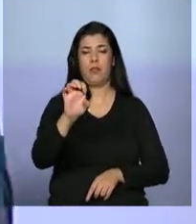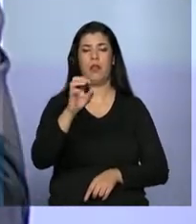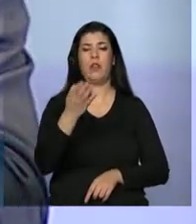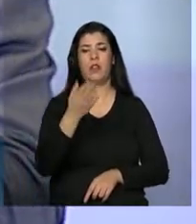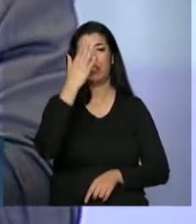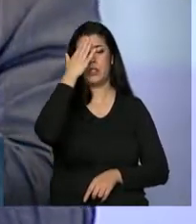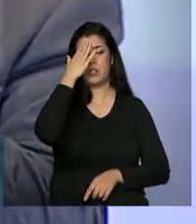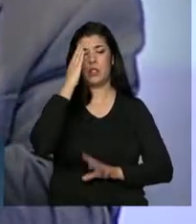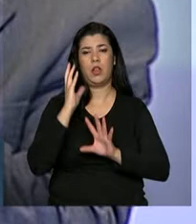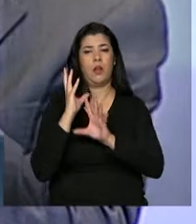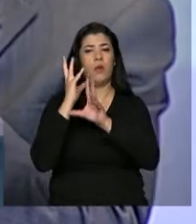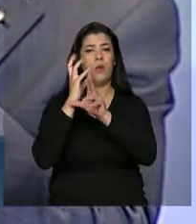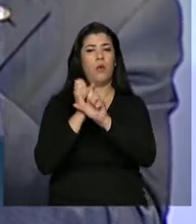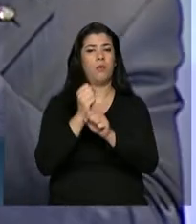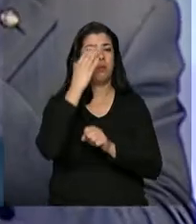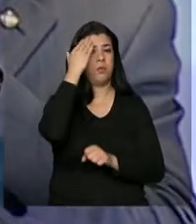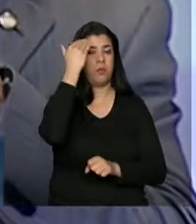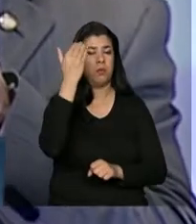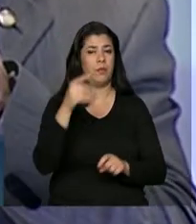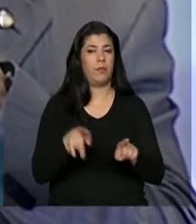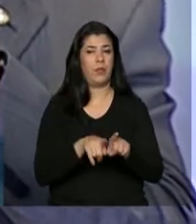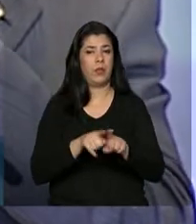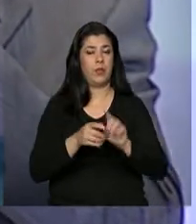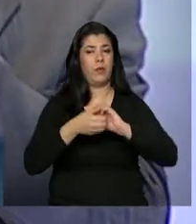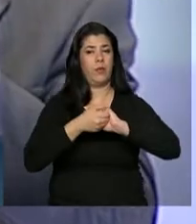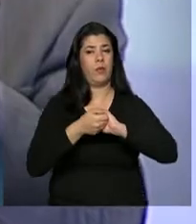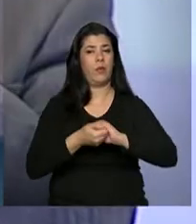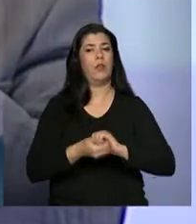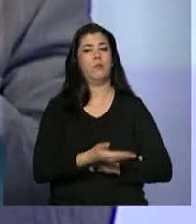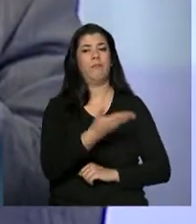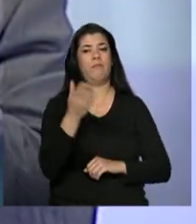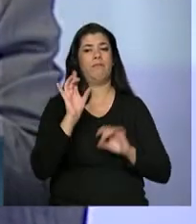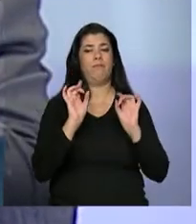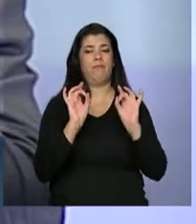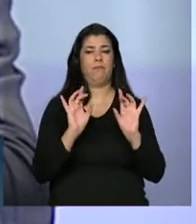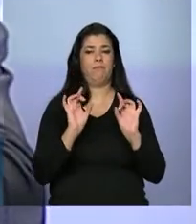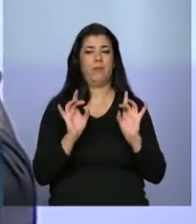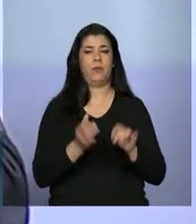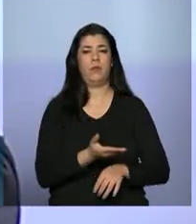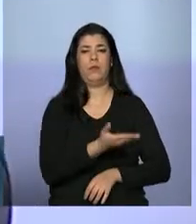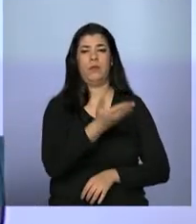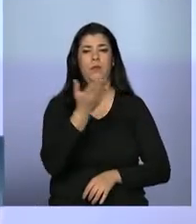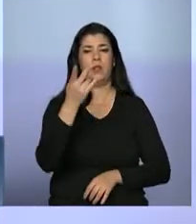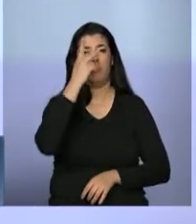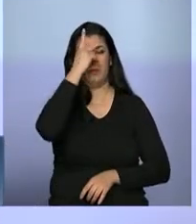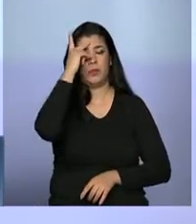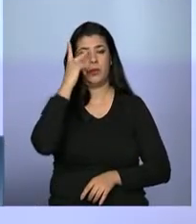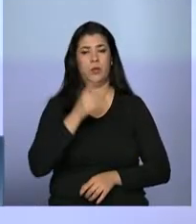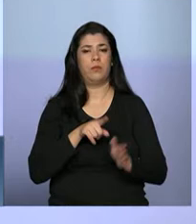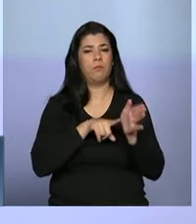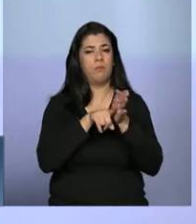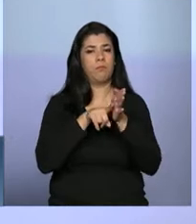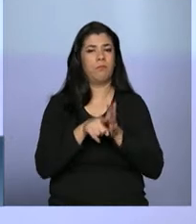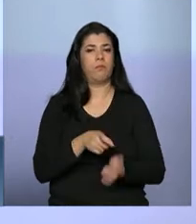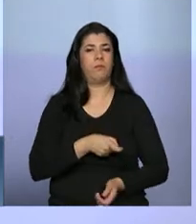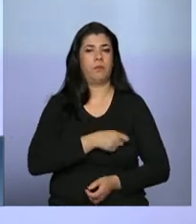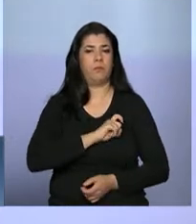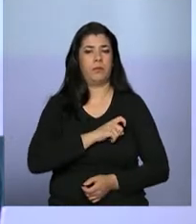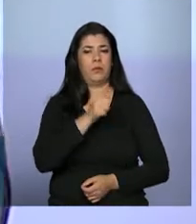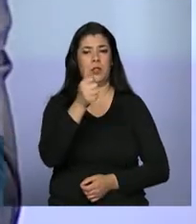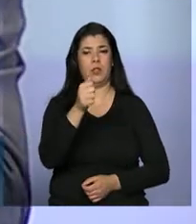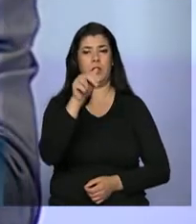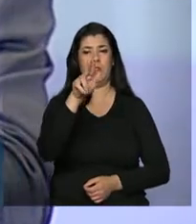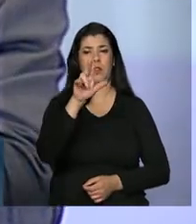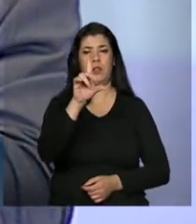carinhosamente os auditores fiscais do trabalho que estão aqui neste momento,